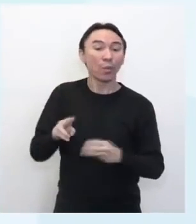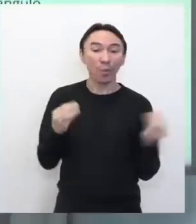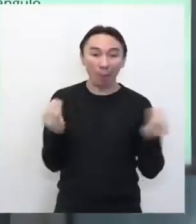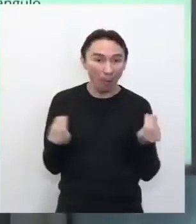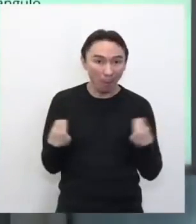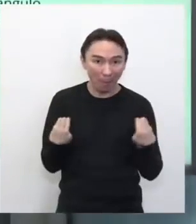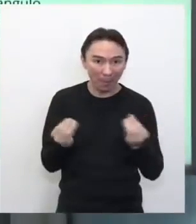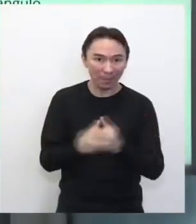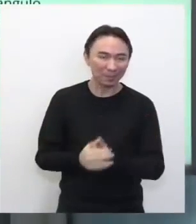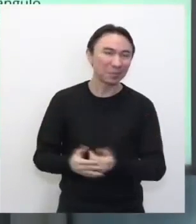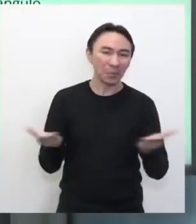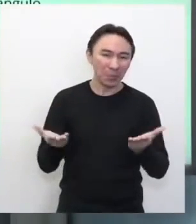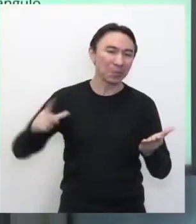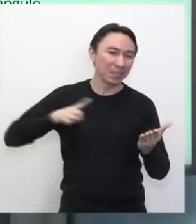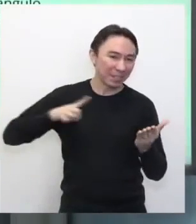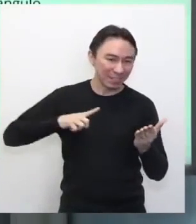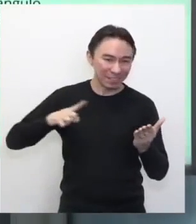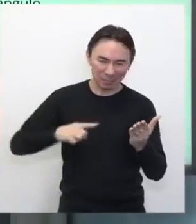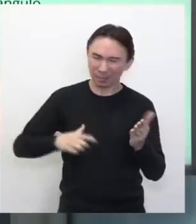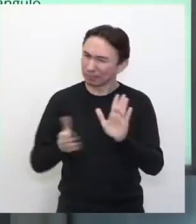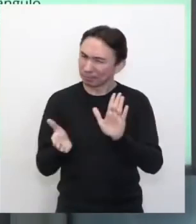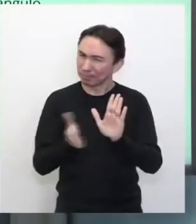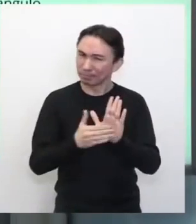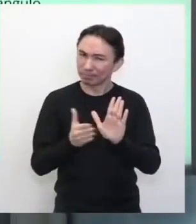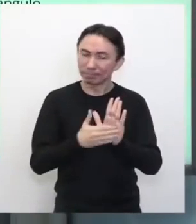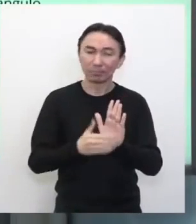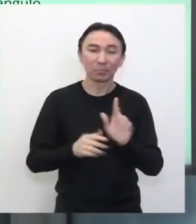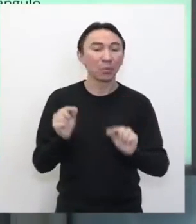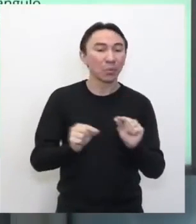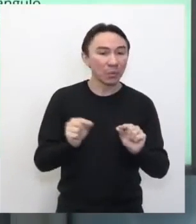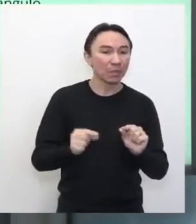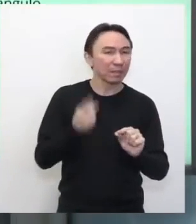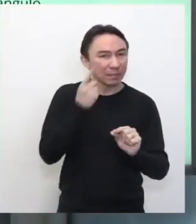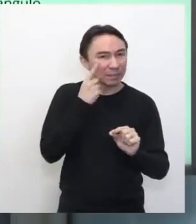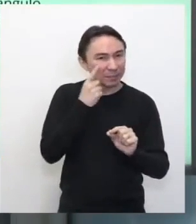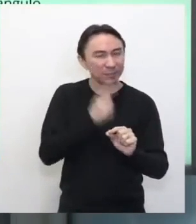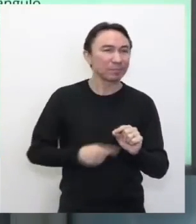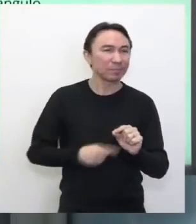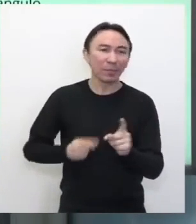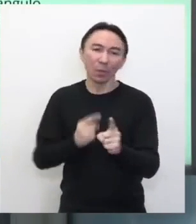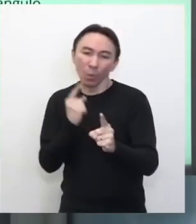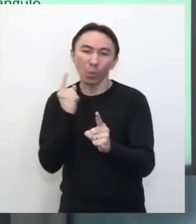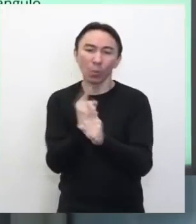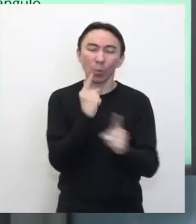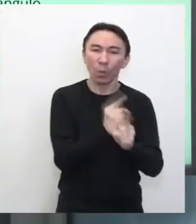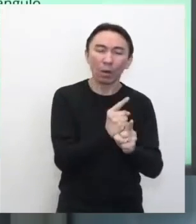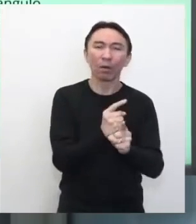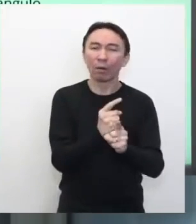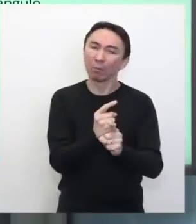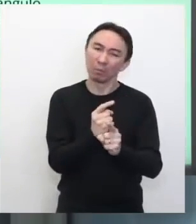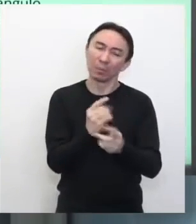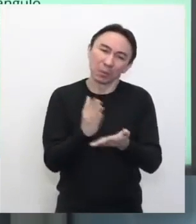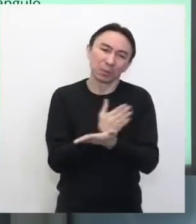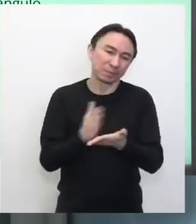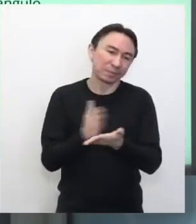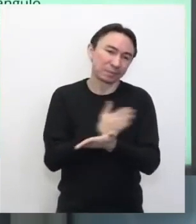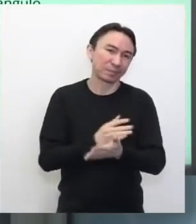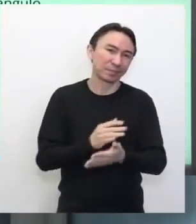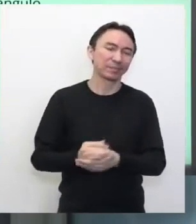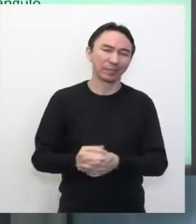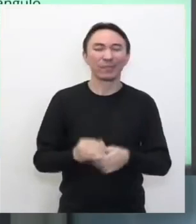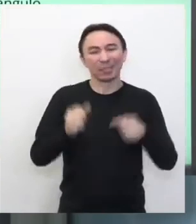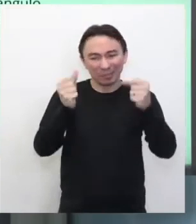Hoje eu trouxe uma proposta aí para vocês de como identificar alguns formatos, né? Nós já comentamos, nós fizemos o